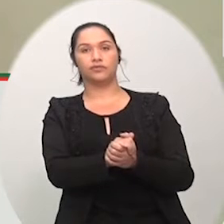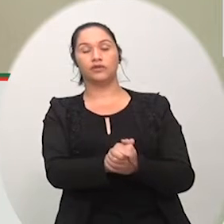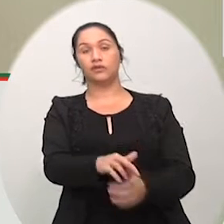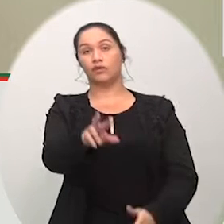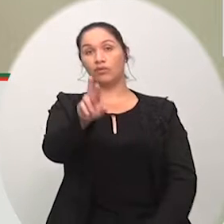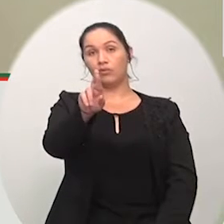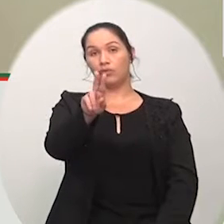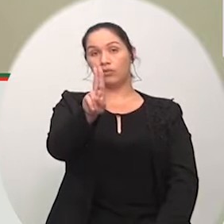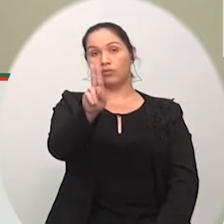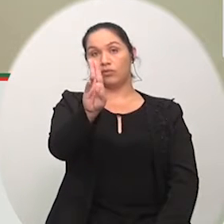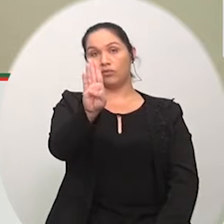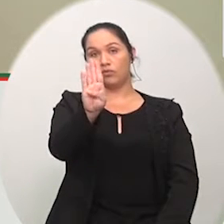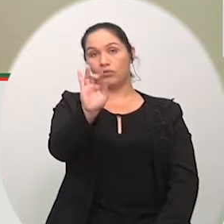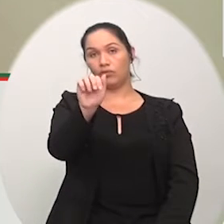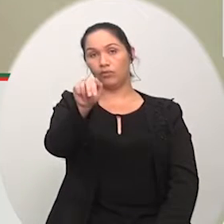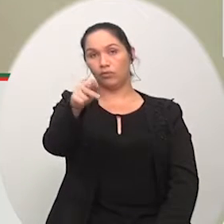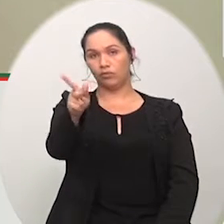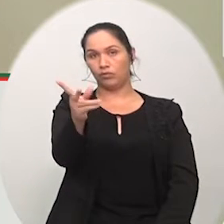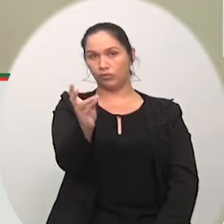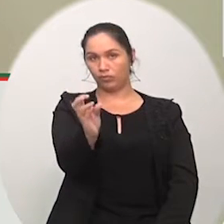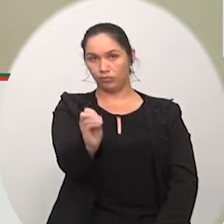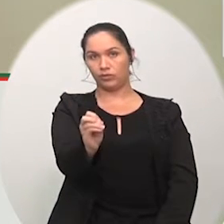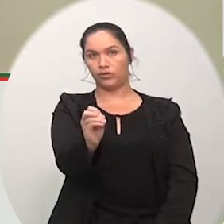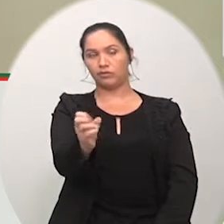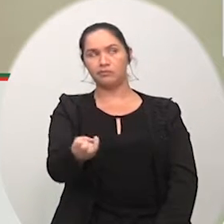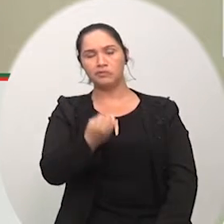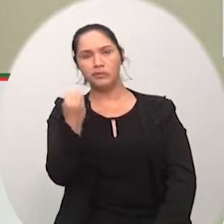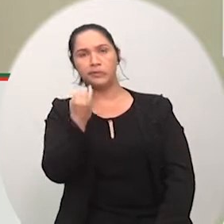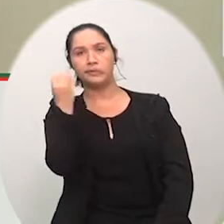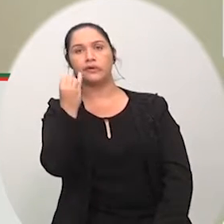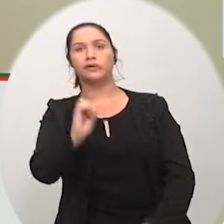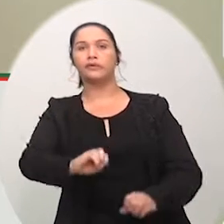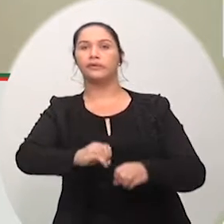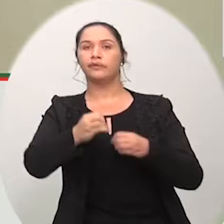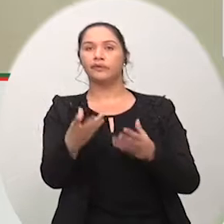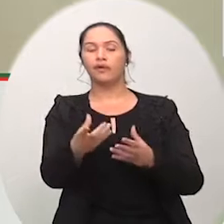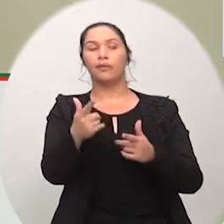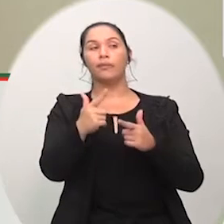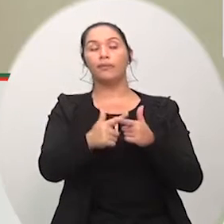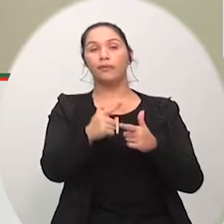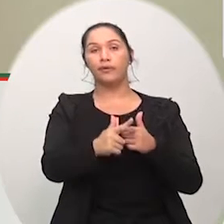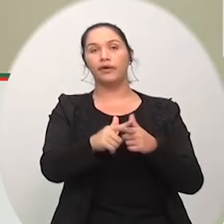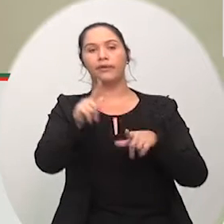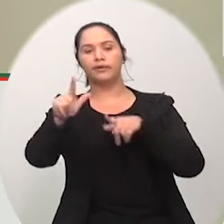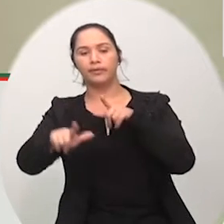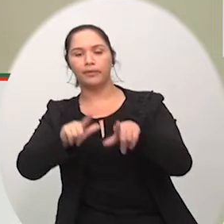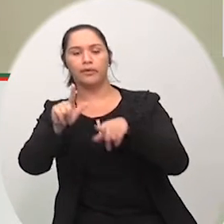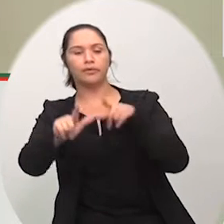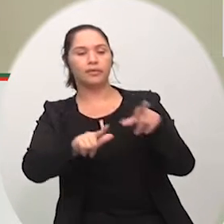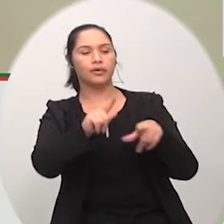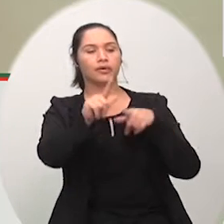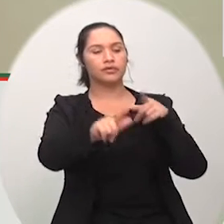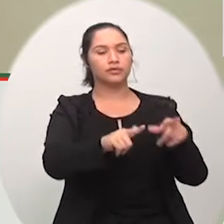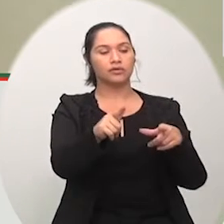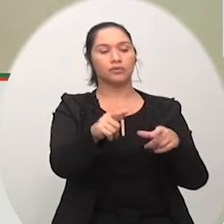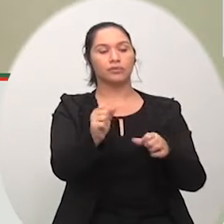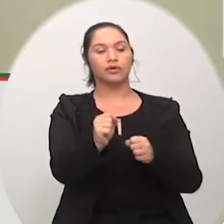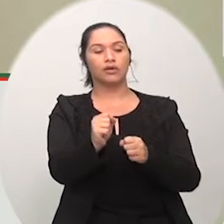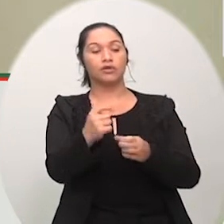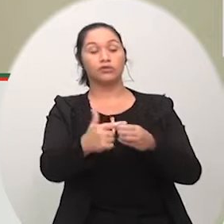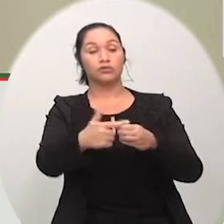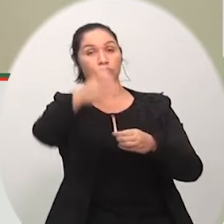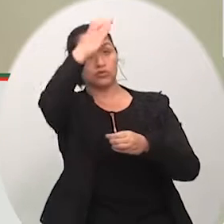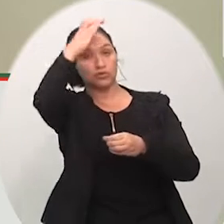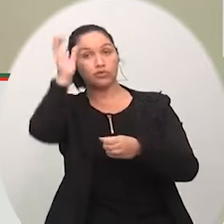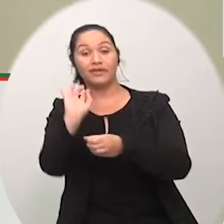Rubinho. E também, ele como cidadão, o vereador Toninho, prestou e presta serviço à sociedade de Criciúma muito,